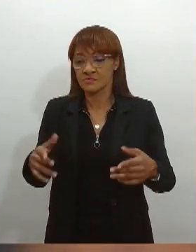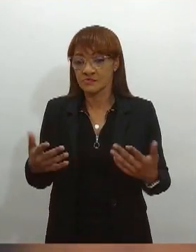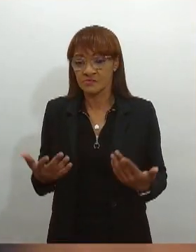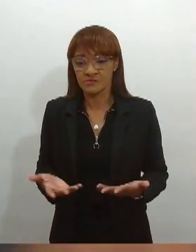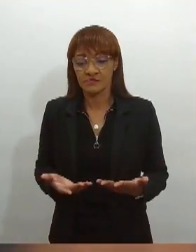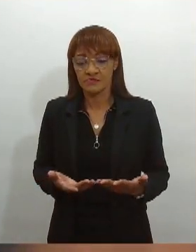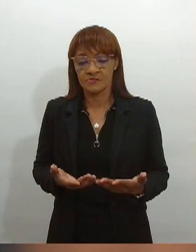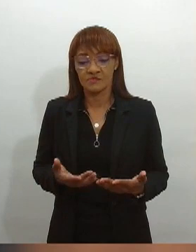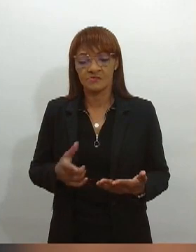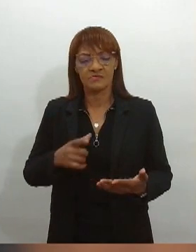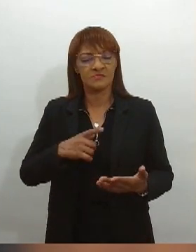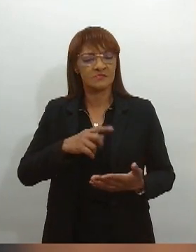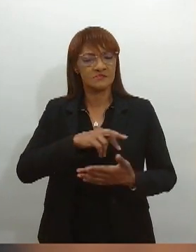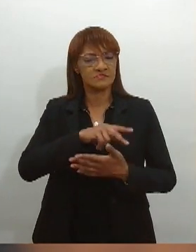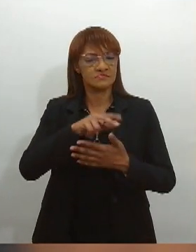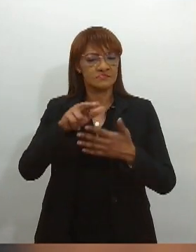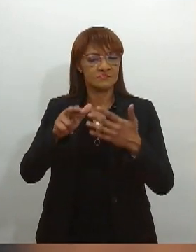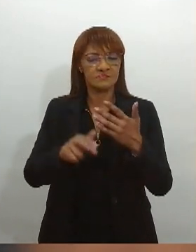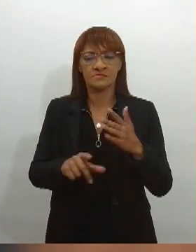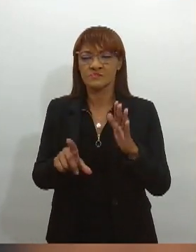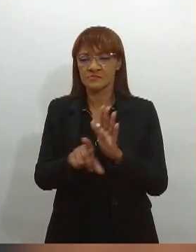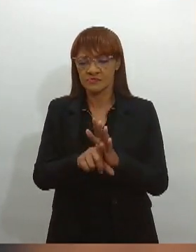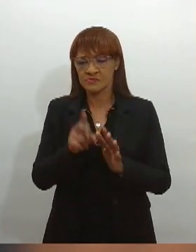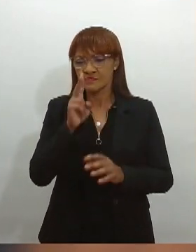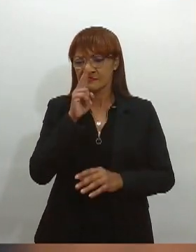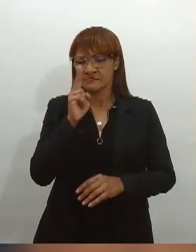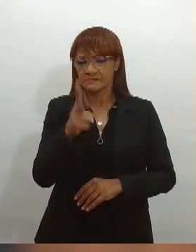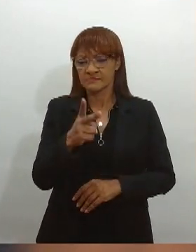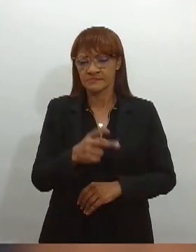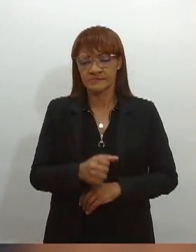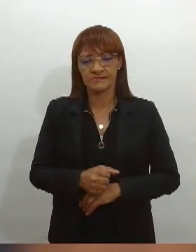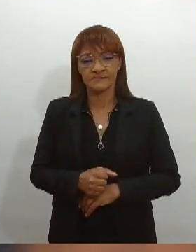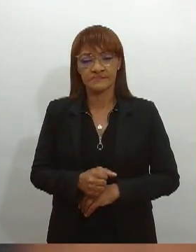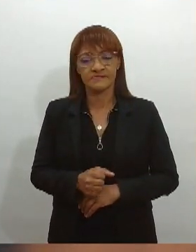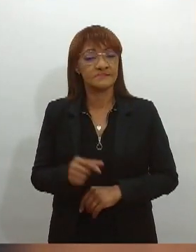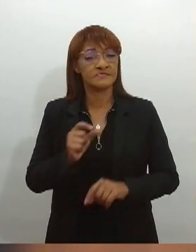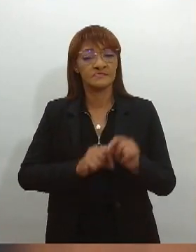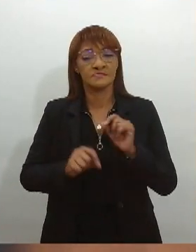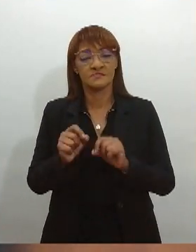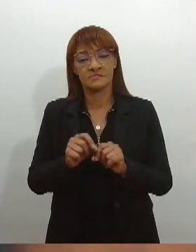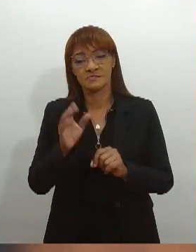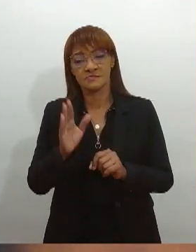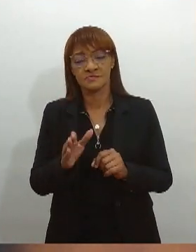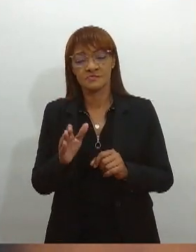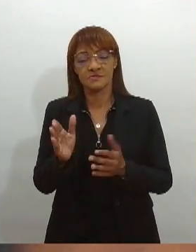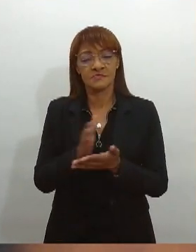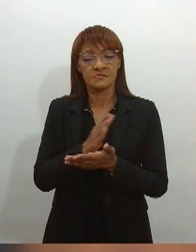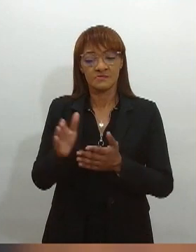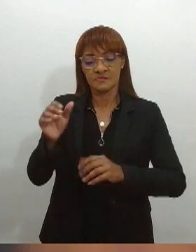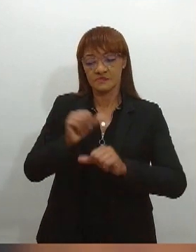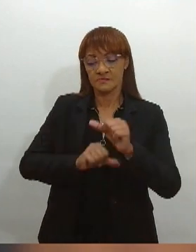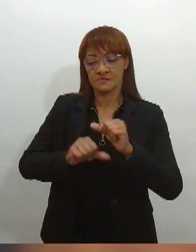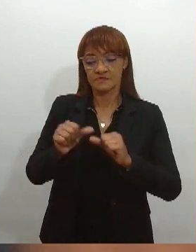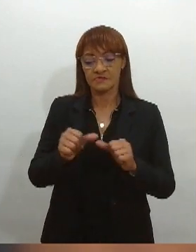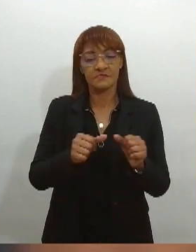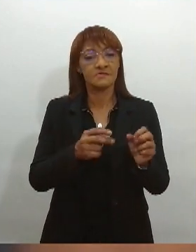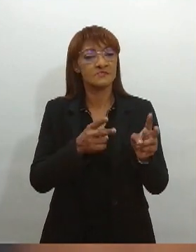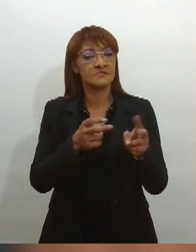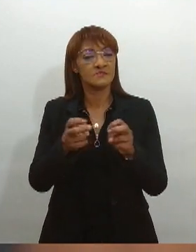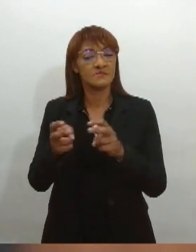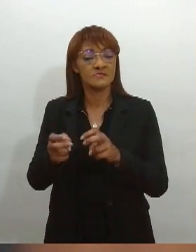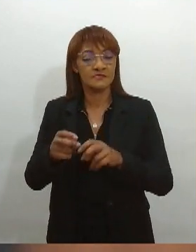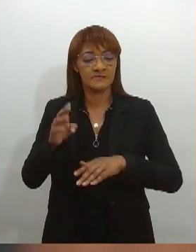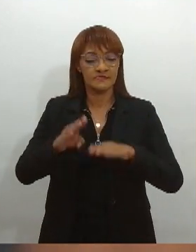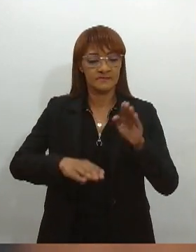muito forte e favorável, já trazendo algumas mudanças. observamos, às vezes, as pessoas